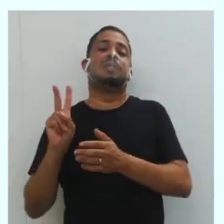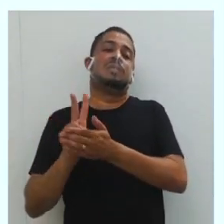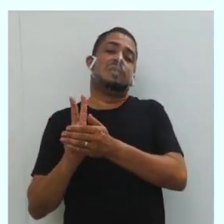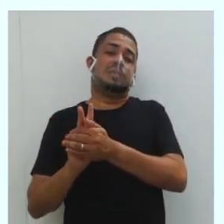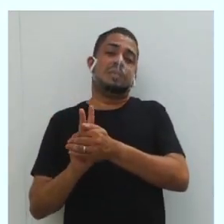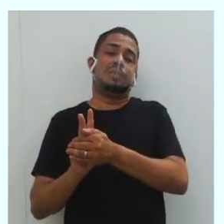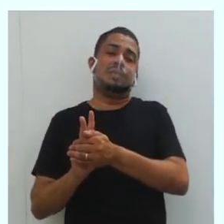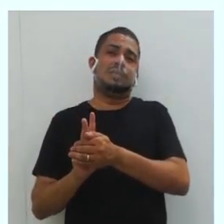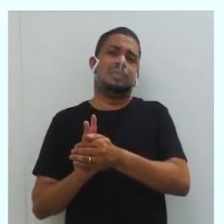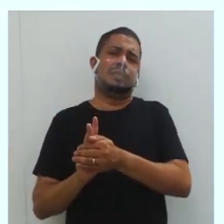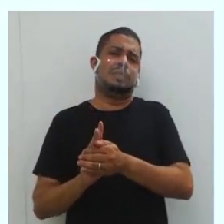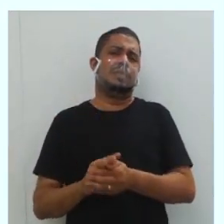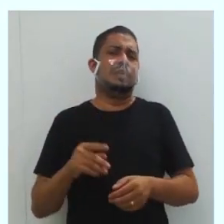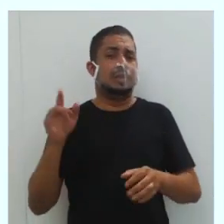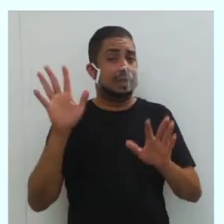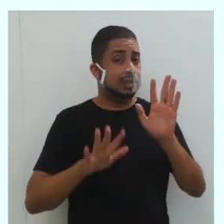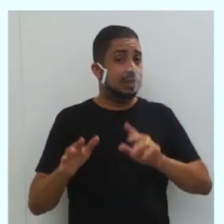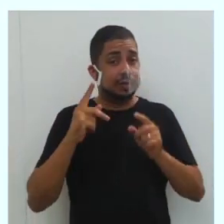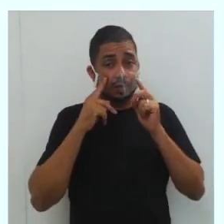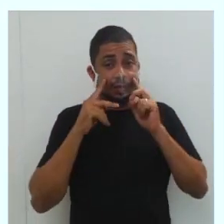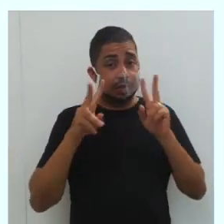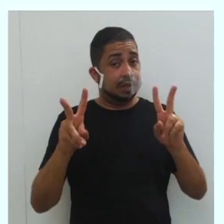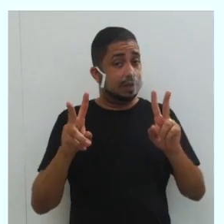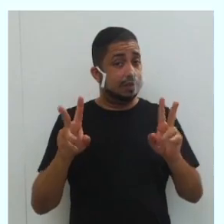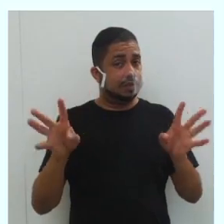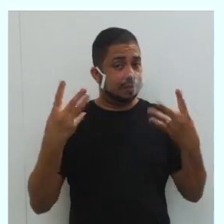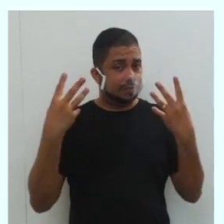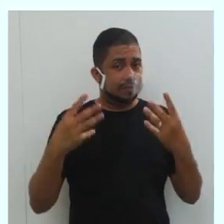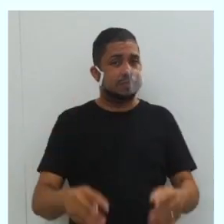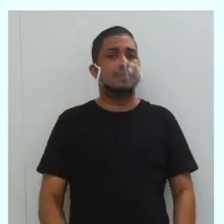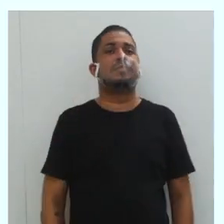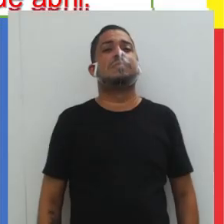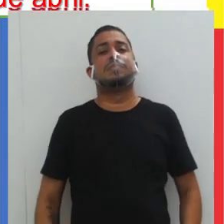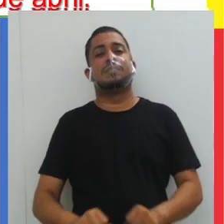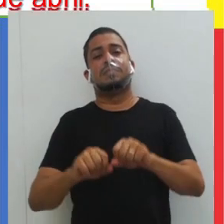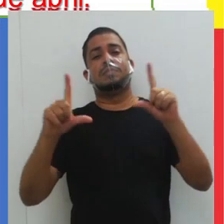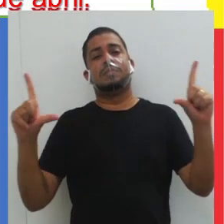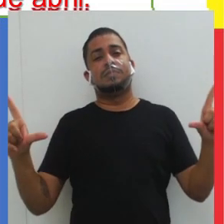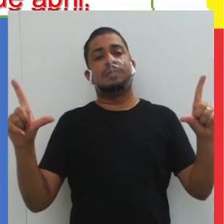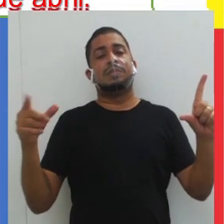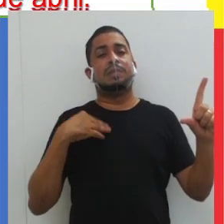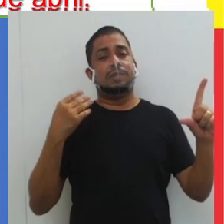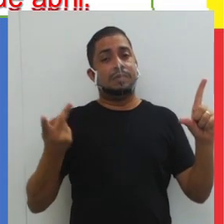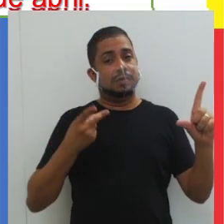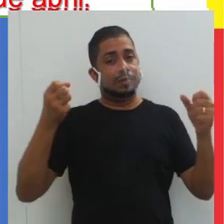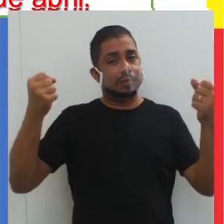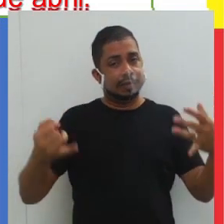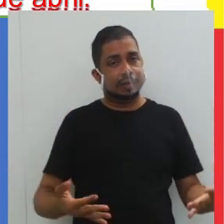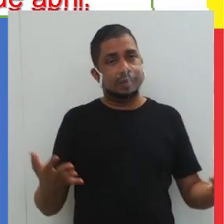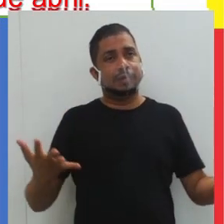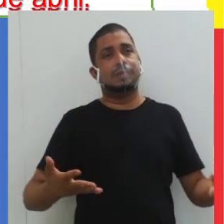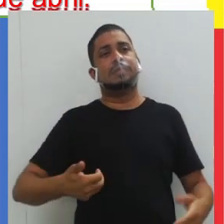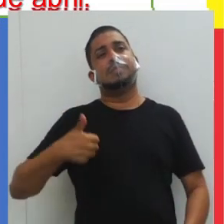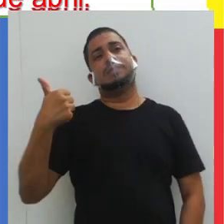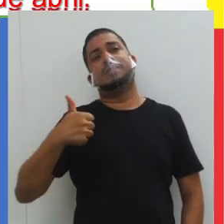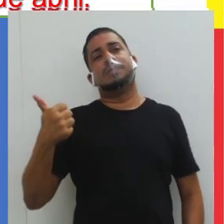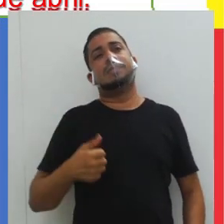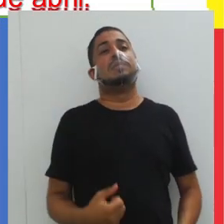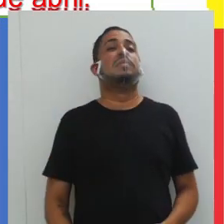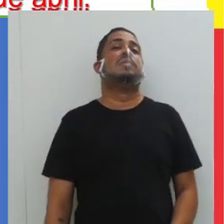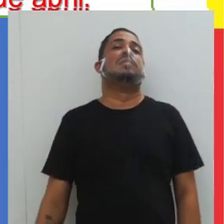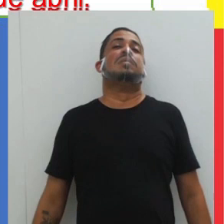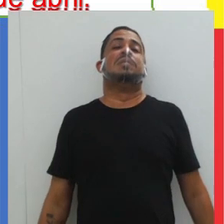indígena. Atenção! Atenção! Preste bem atenção nesses pontos que eu vou dizer agora. O primeiro,